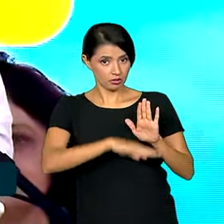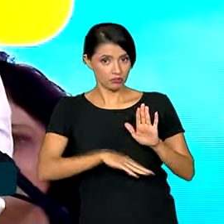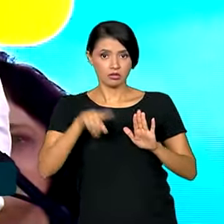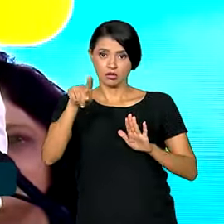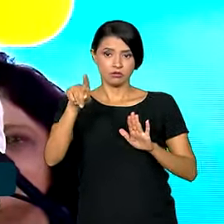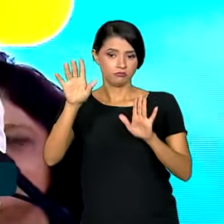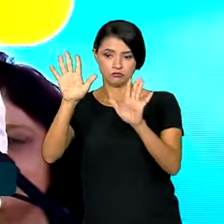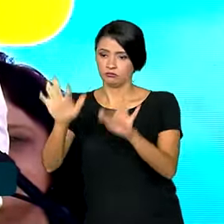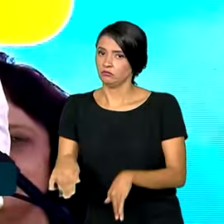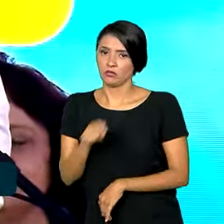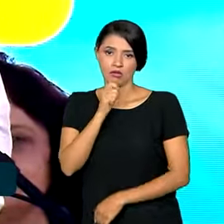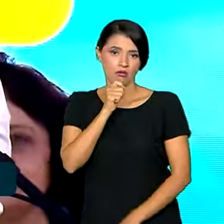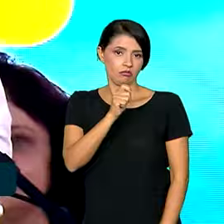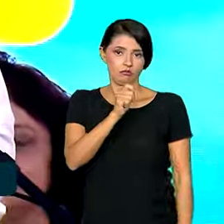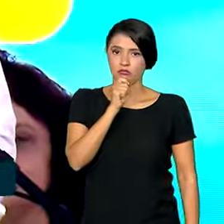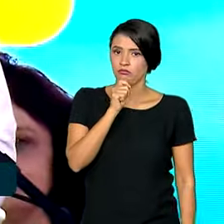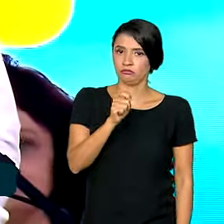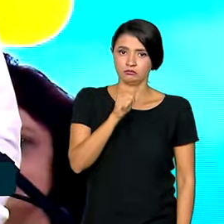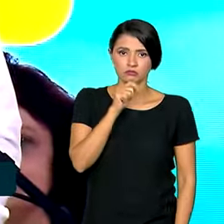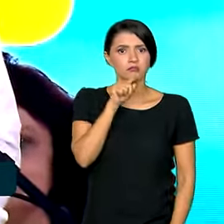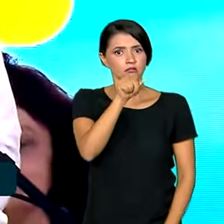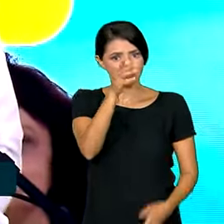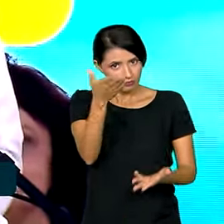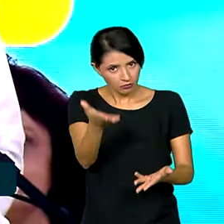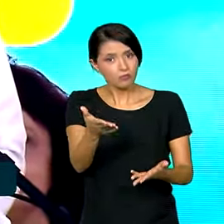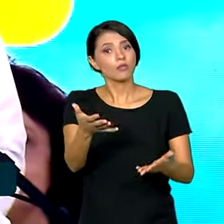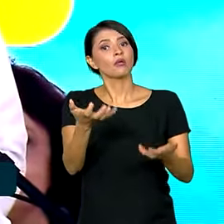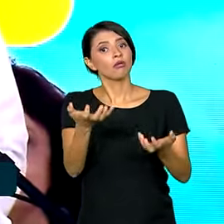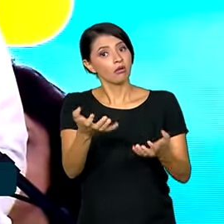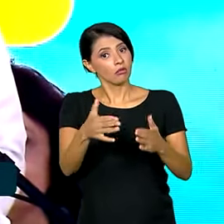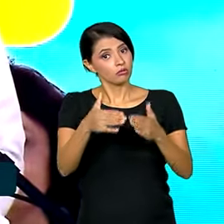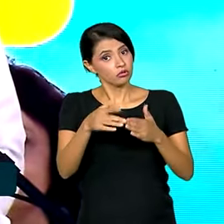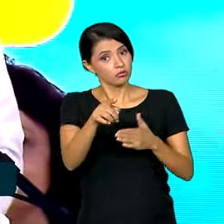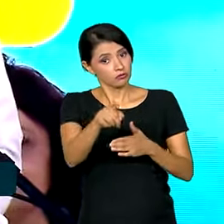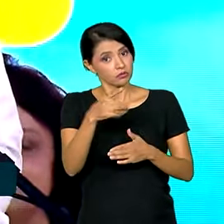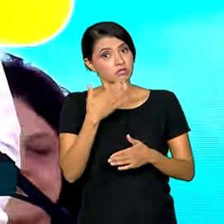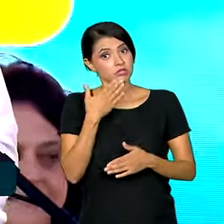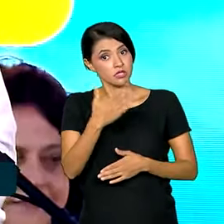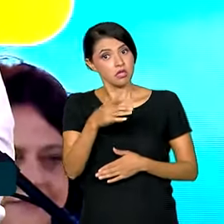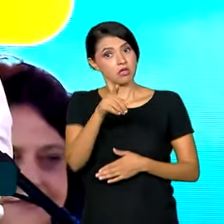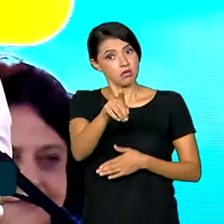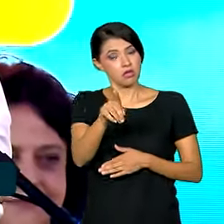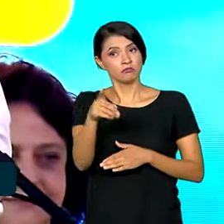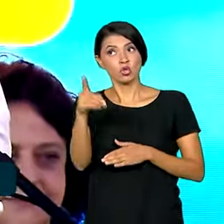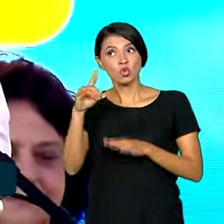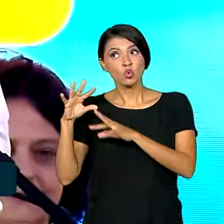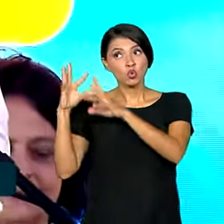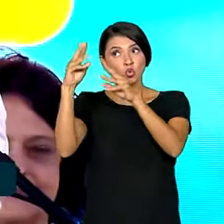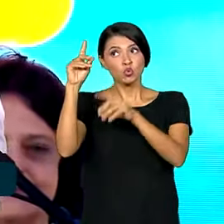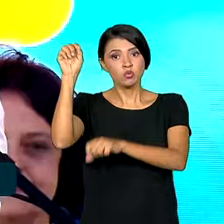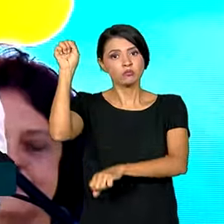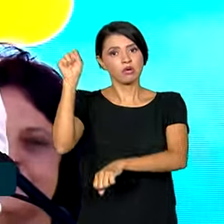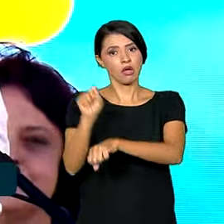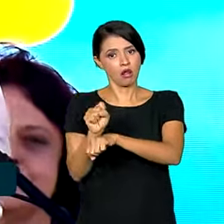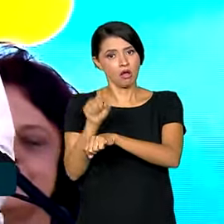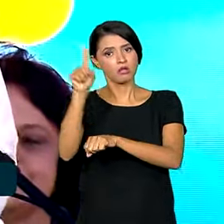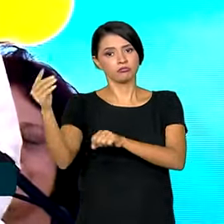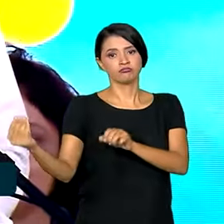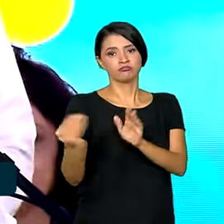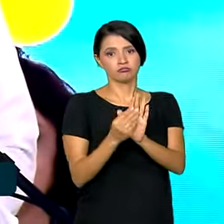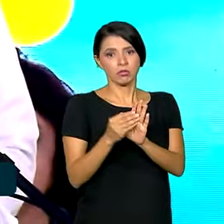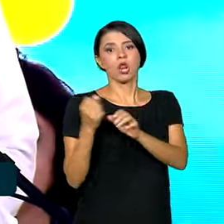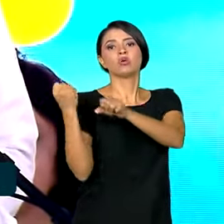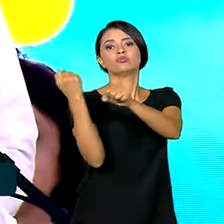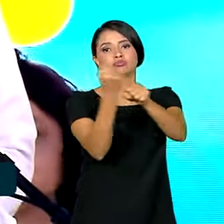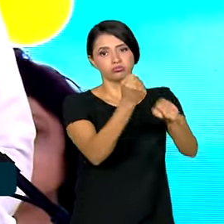estão finalizadas. Jader, eu quero te pedir que você ponha todas as obras que estiverem paralisadas pra